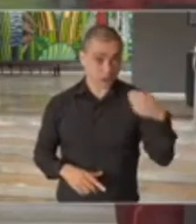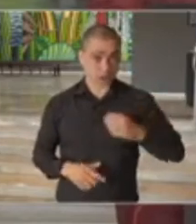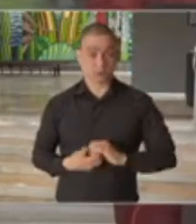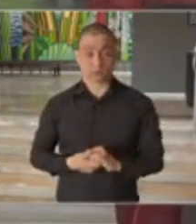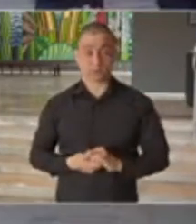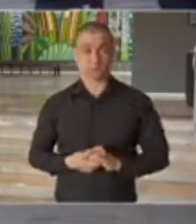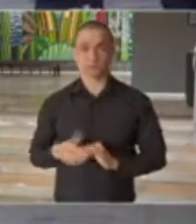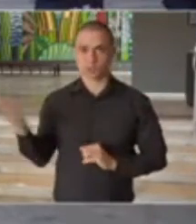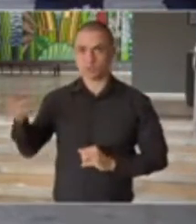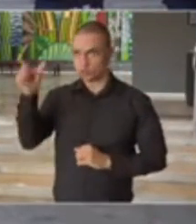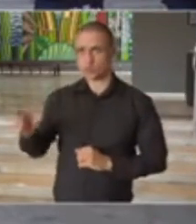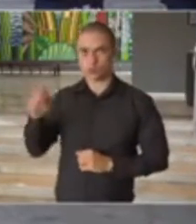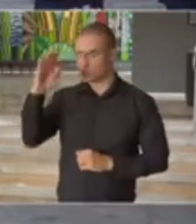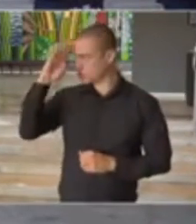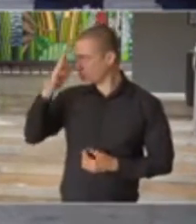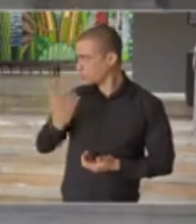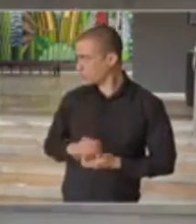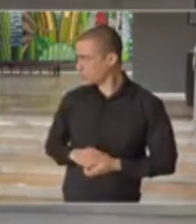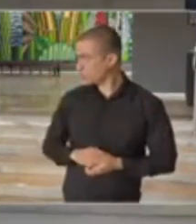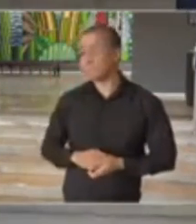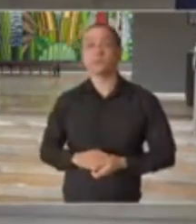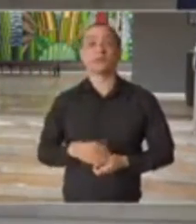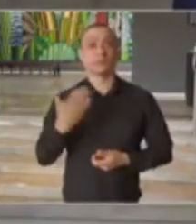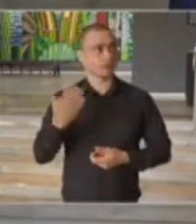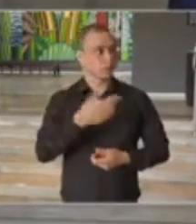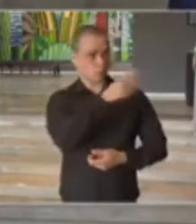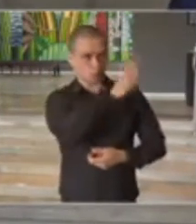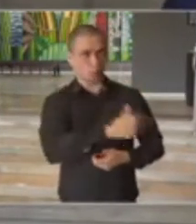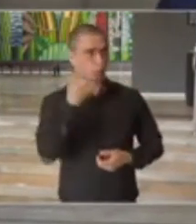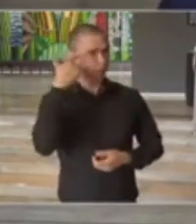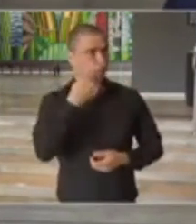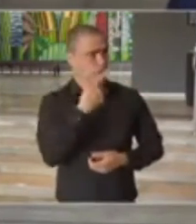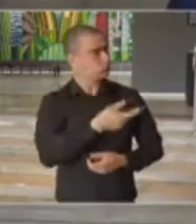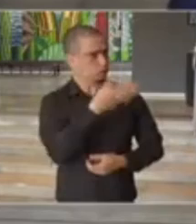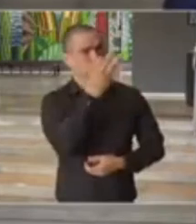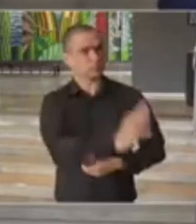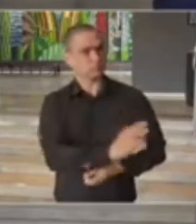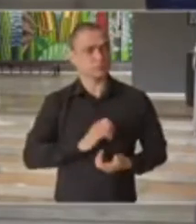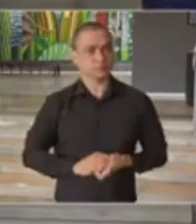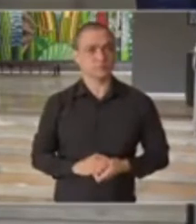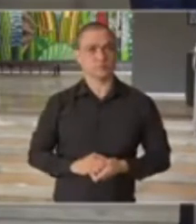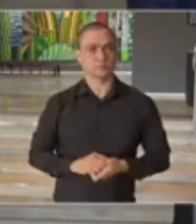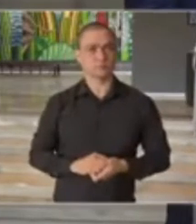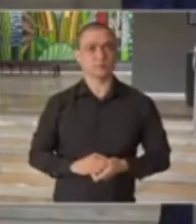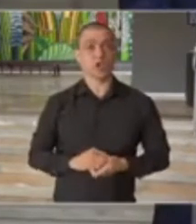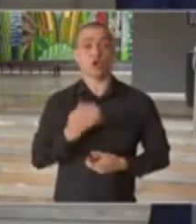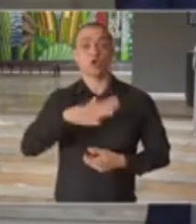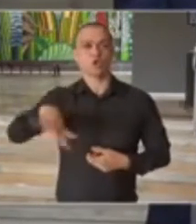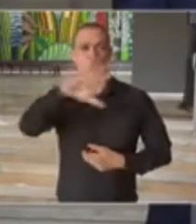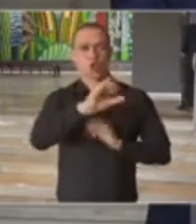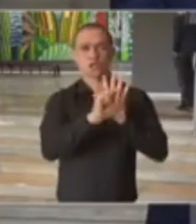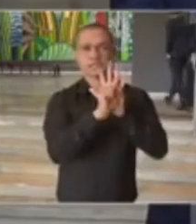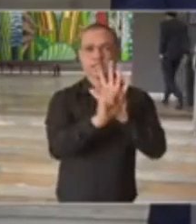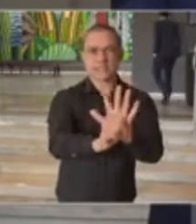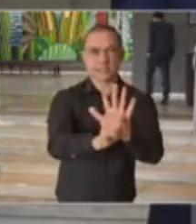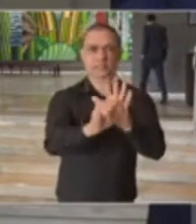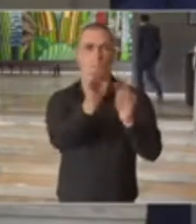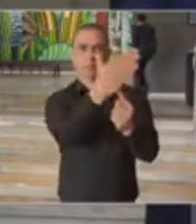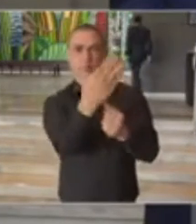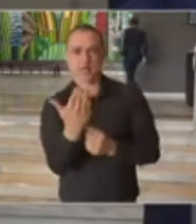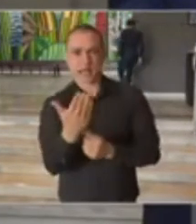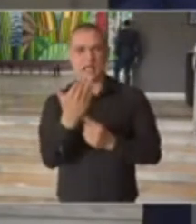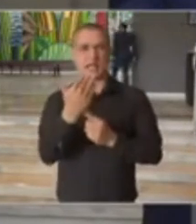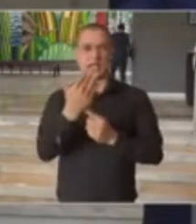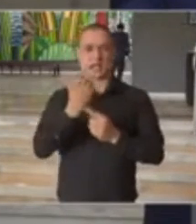General? Sr. Governador, exatamente. Todos os símbolos, todos os